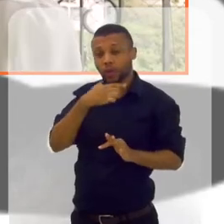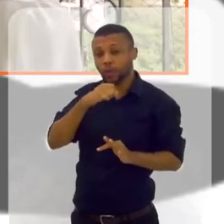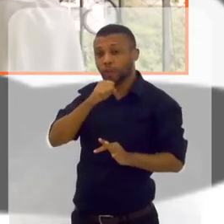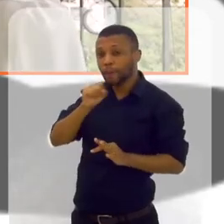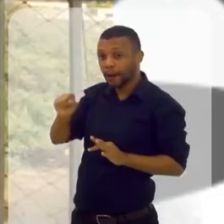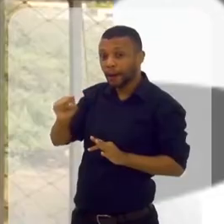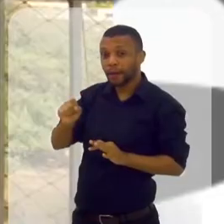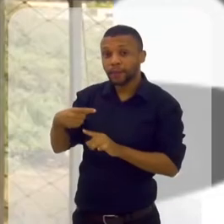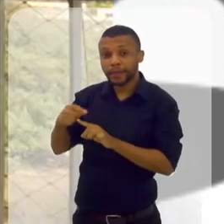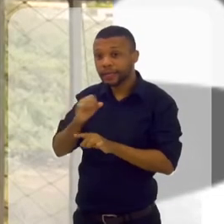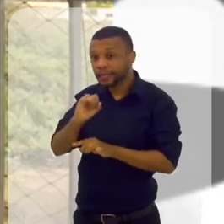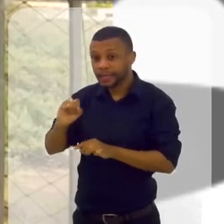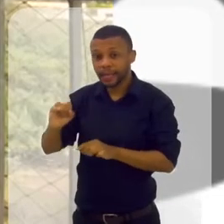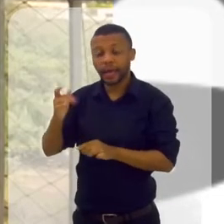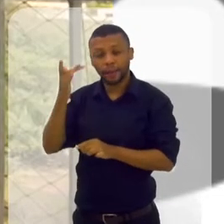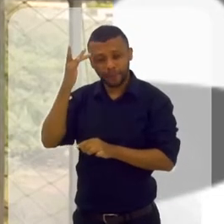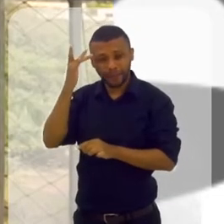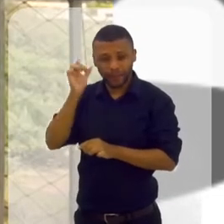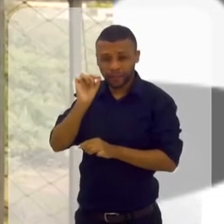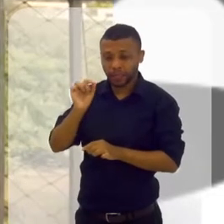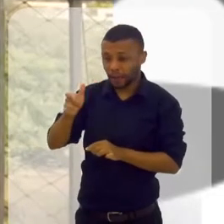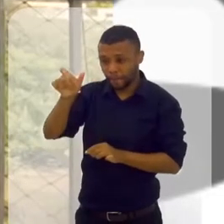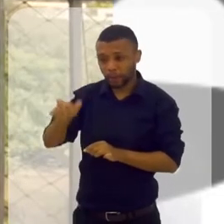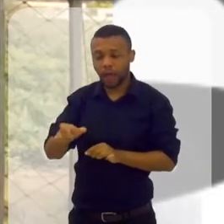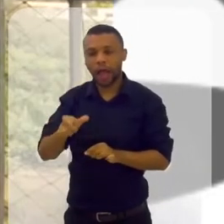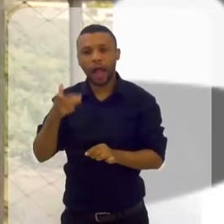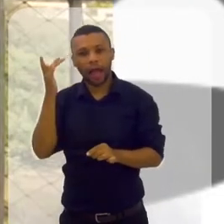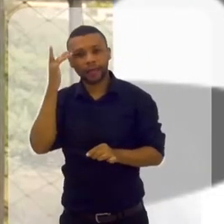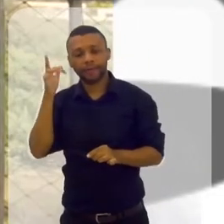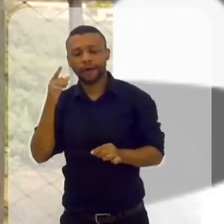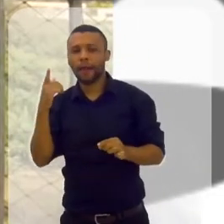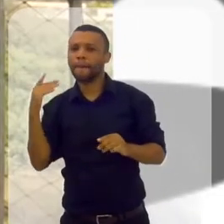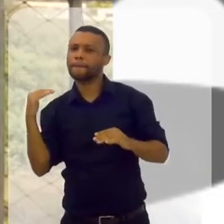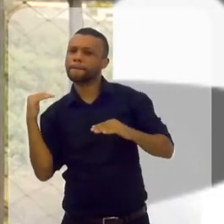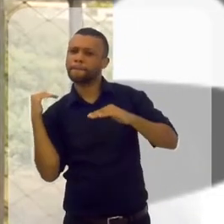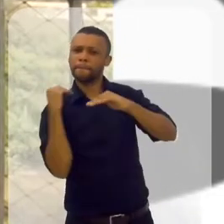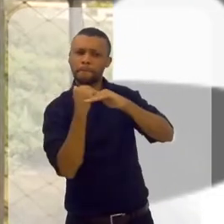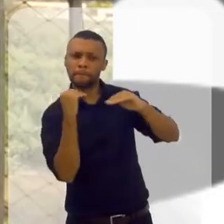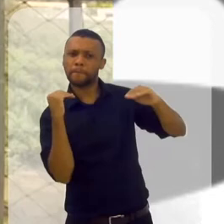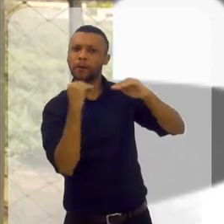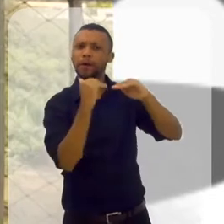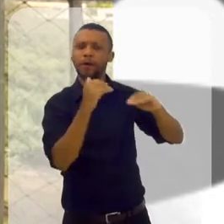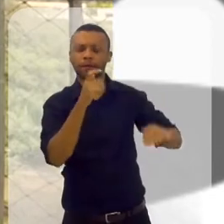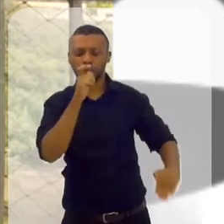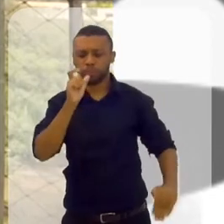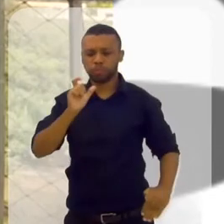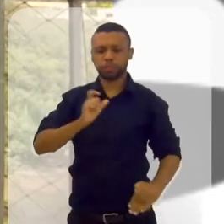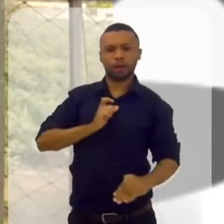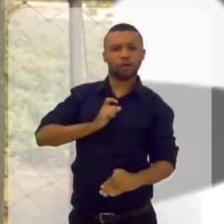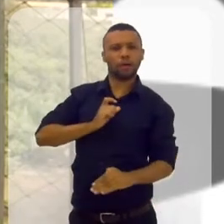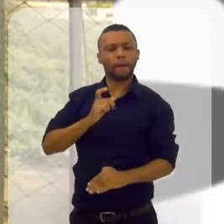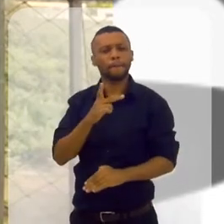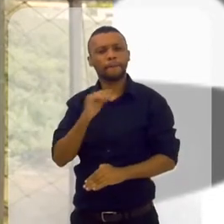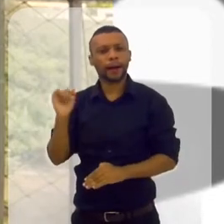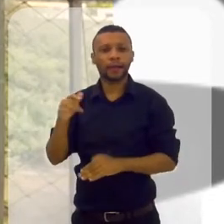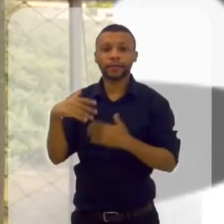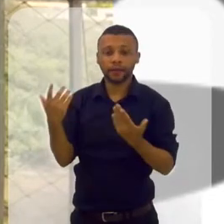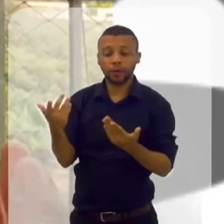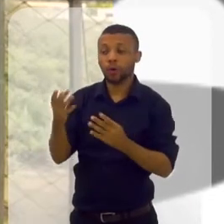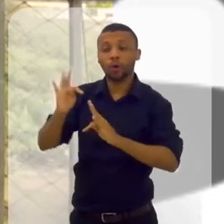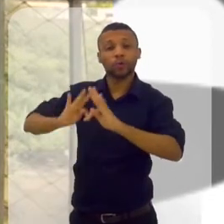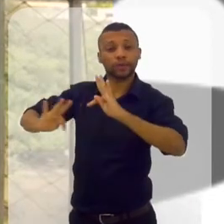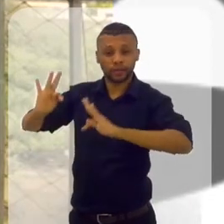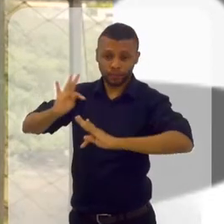Porque, às vezes, a pessoa acha que se ela enfrentar a essência dela, ela vai magoar o pai que tanto ama. Então,